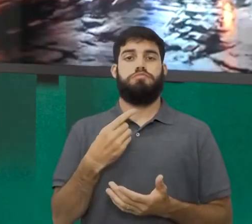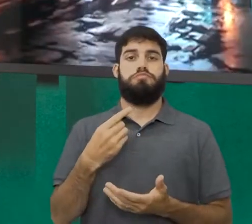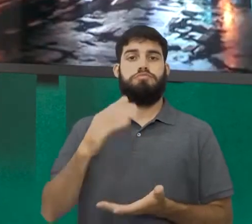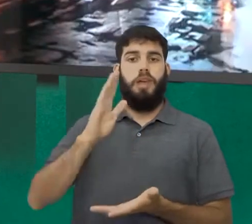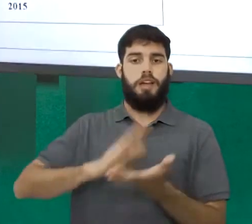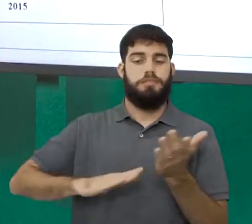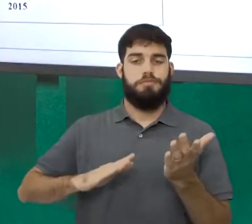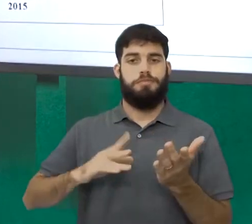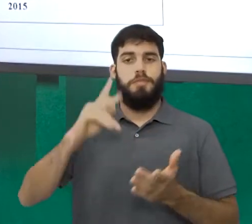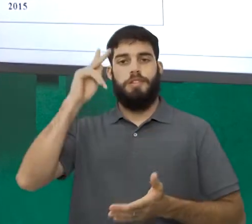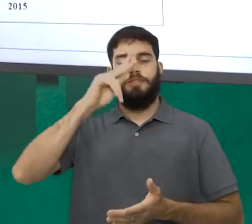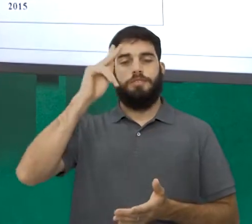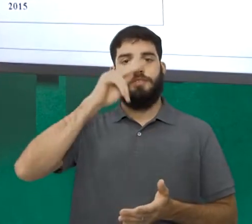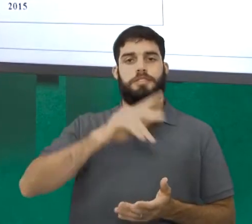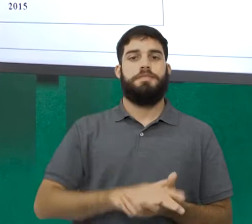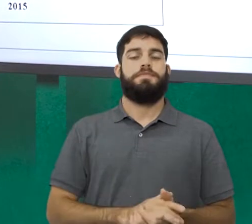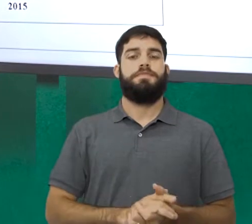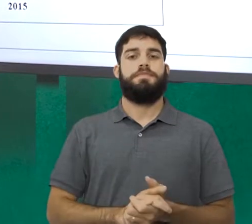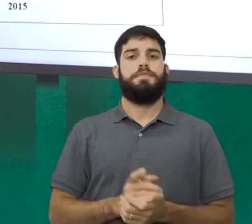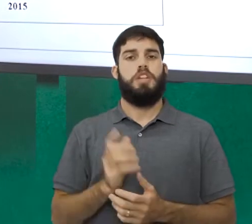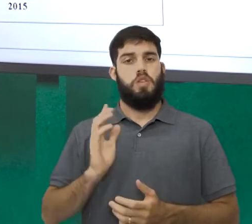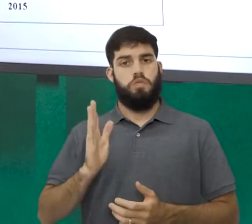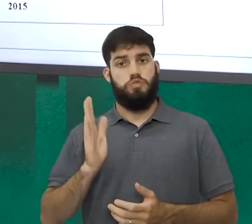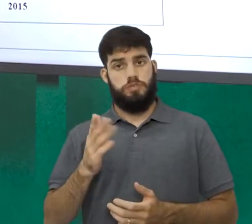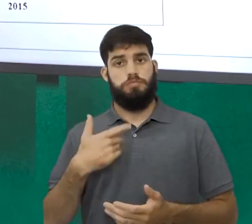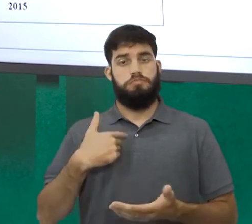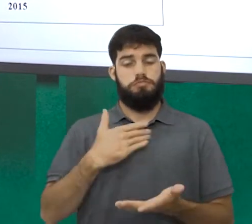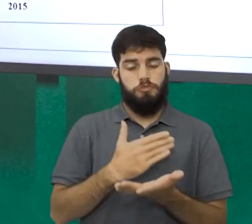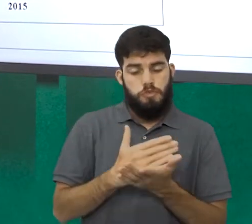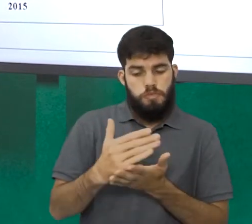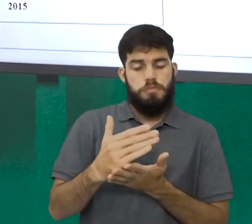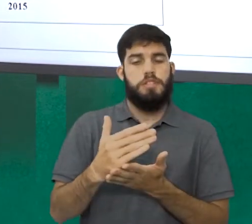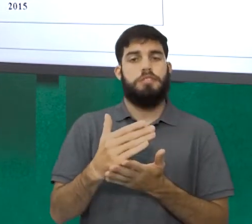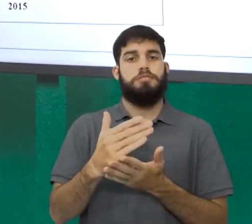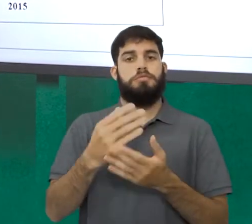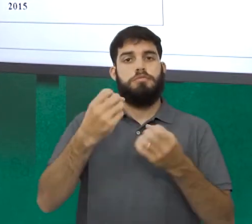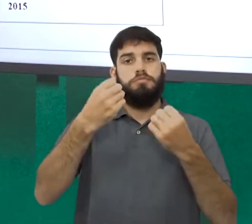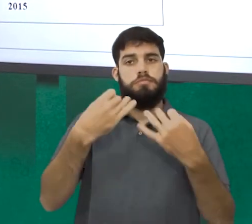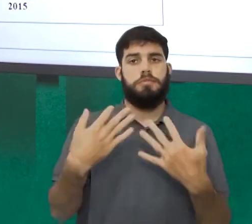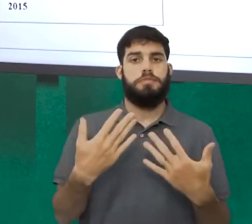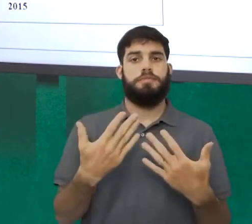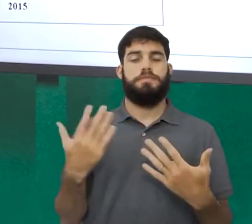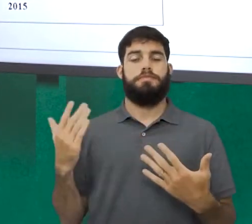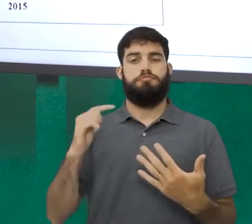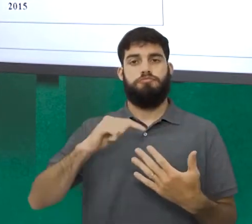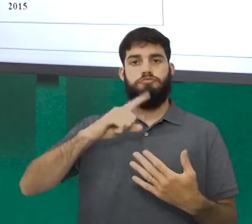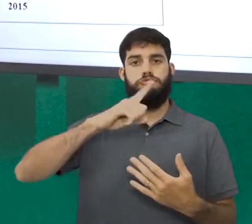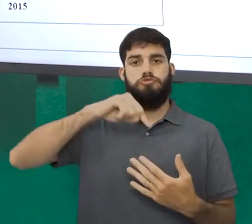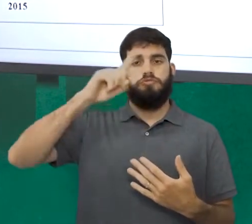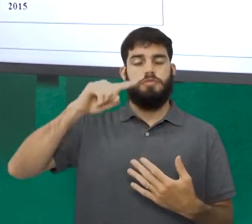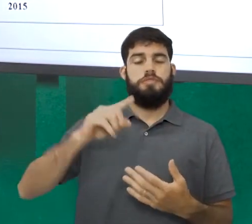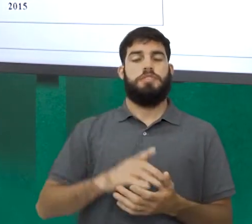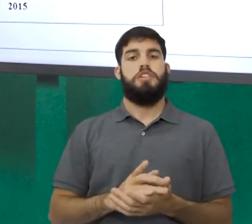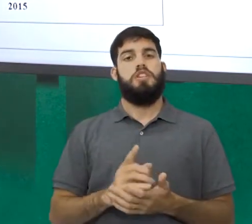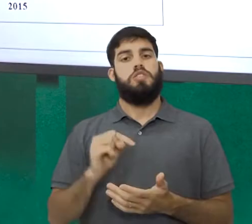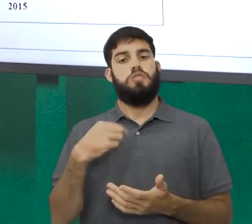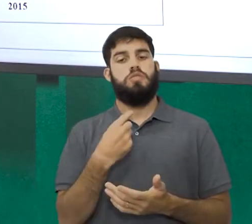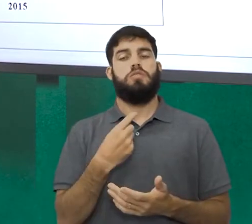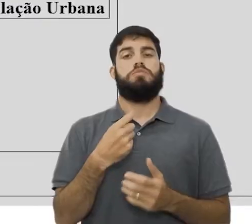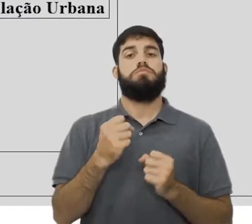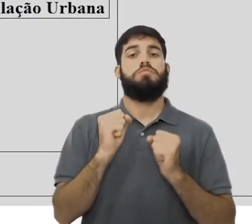história da urbanização. E já começo apresentando um gráfico, para que, a partir deles, nós